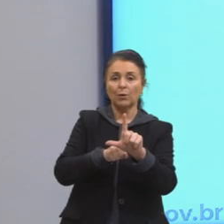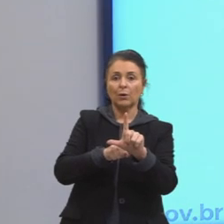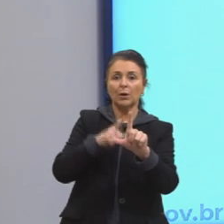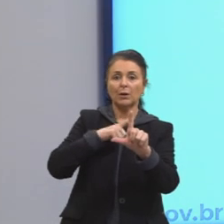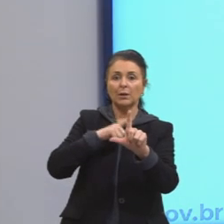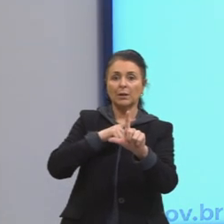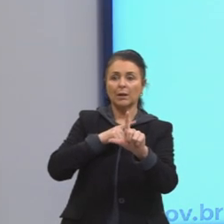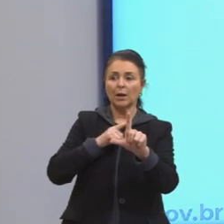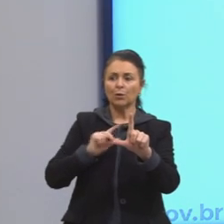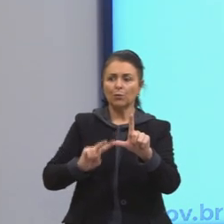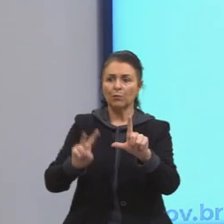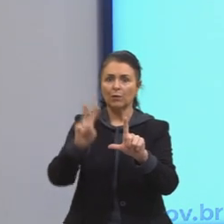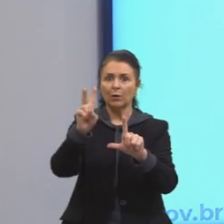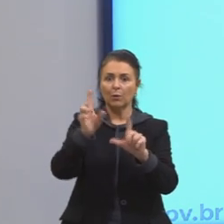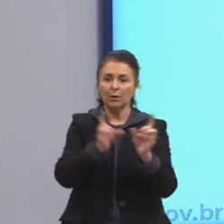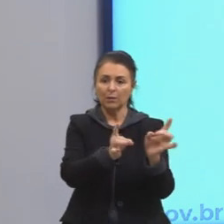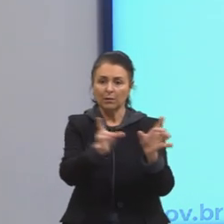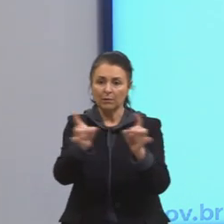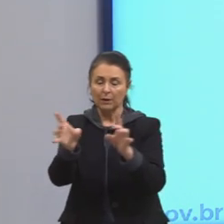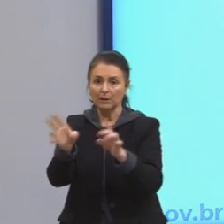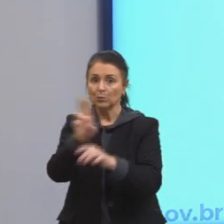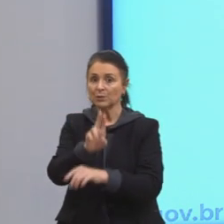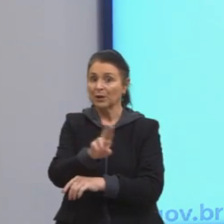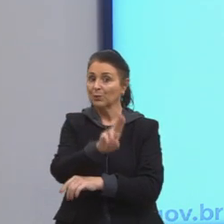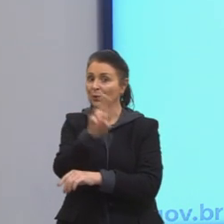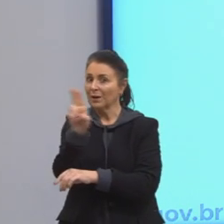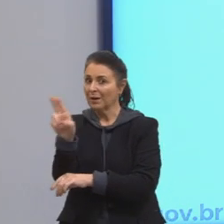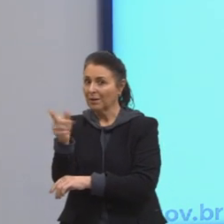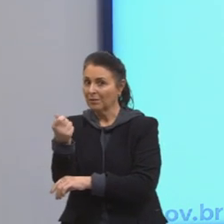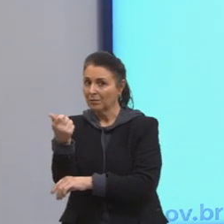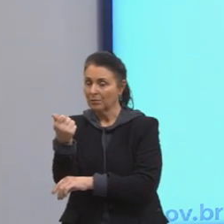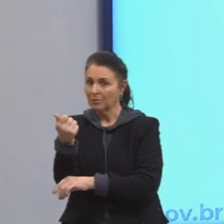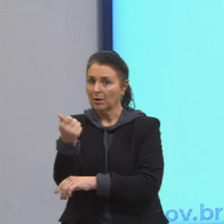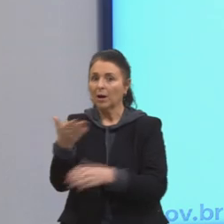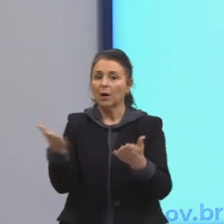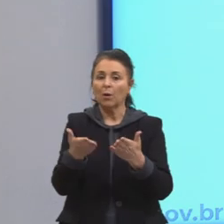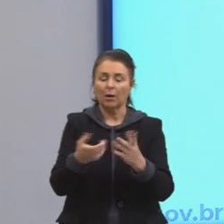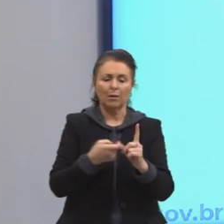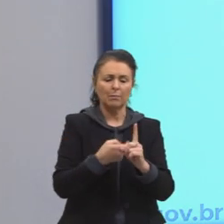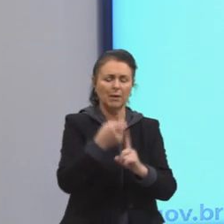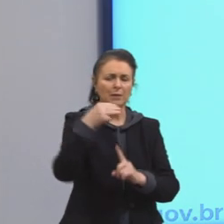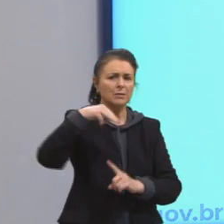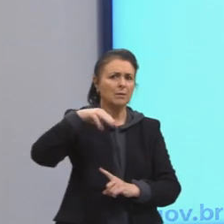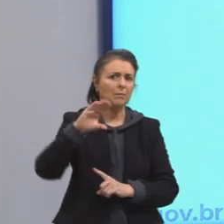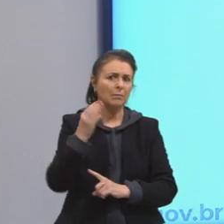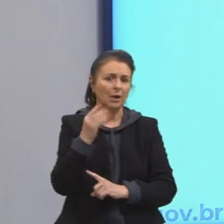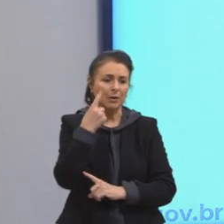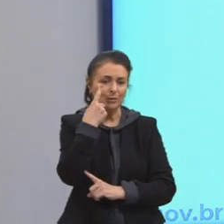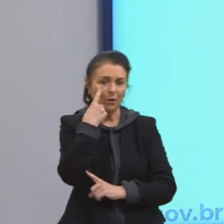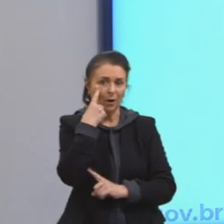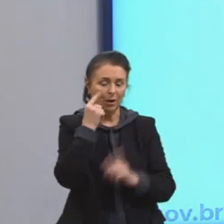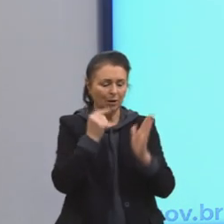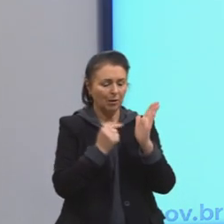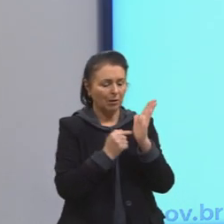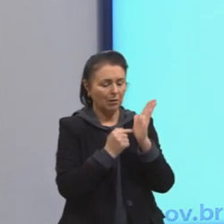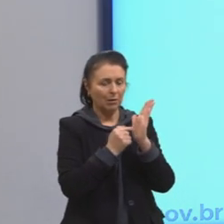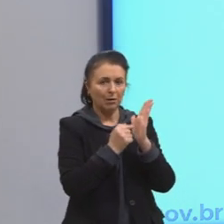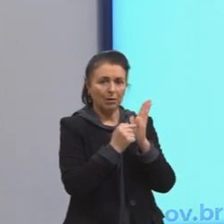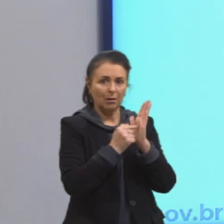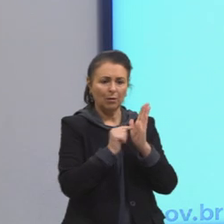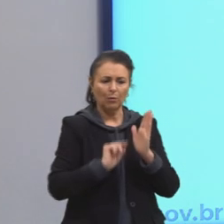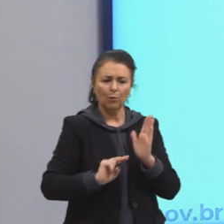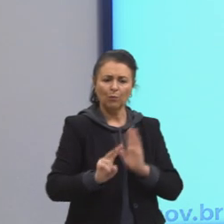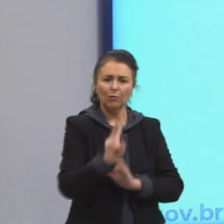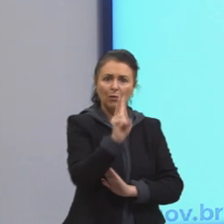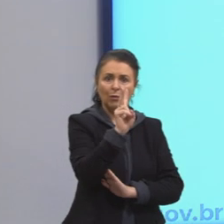Então, como é que eu analiso esse gráfico? Ah, eu quero ver o mês de março. O mês de março, a gente olha aqui o pontinho e vê o valor